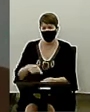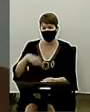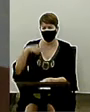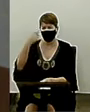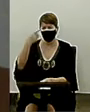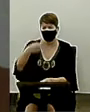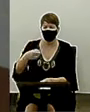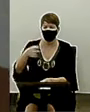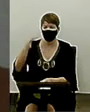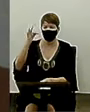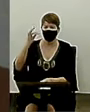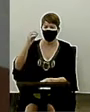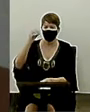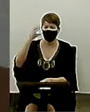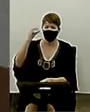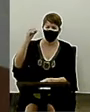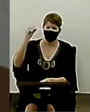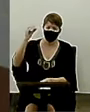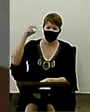que naquela época era Goiás.